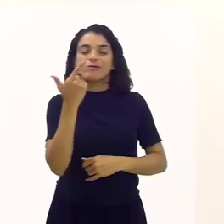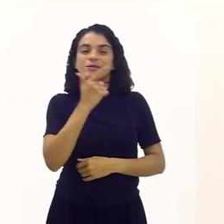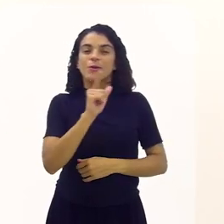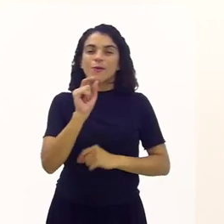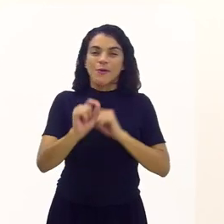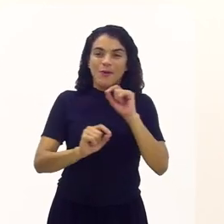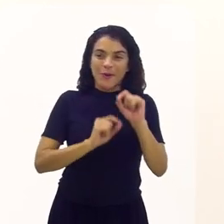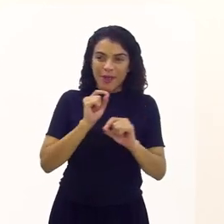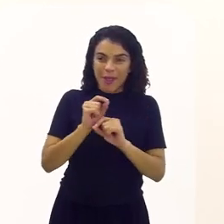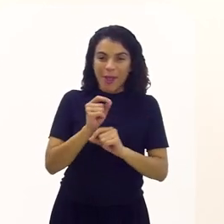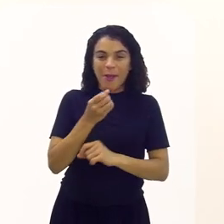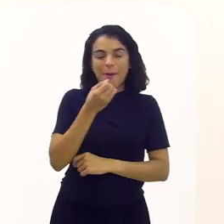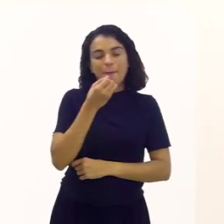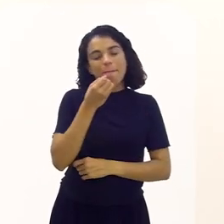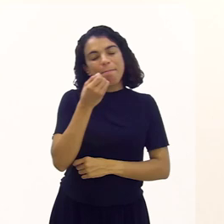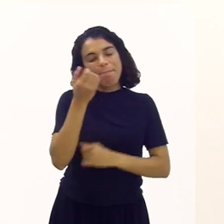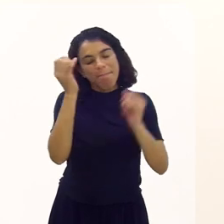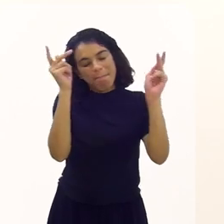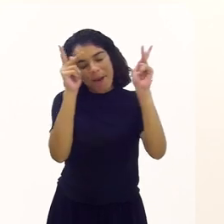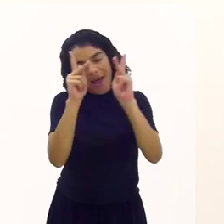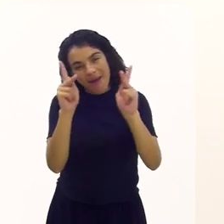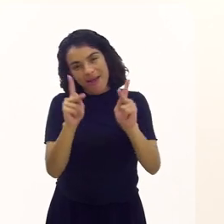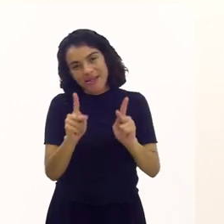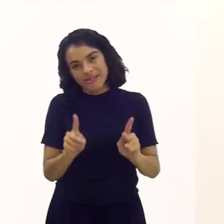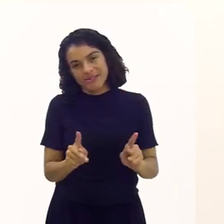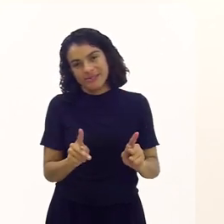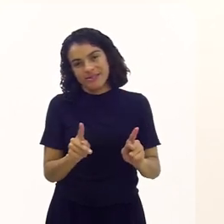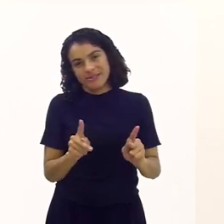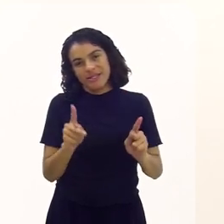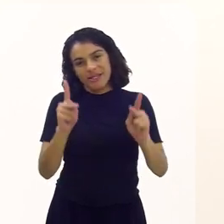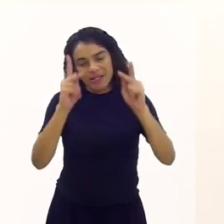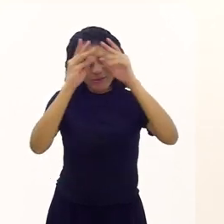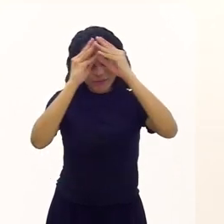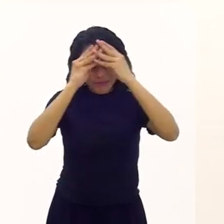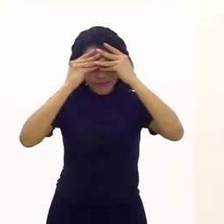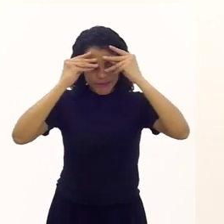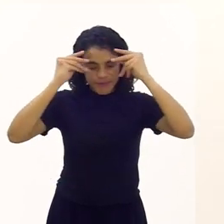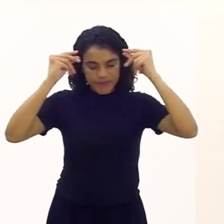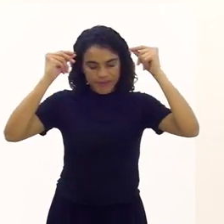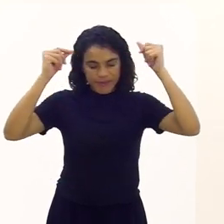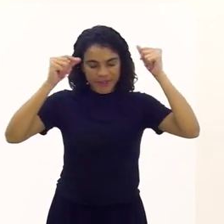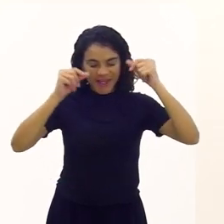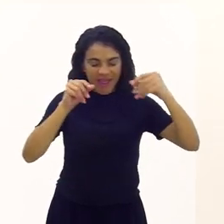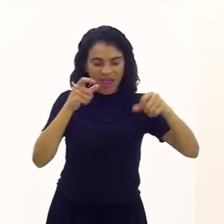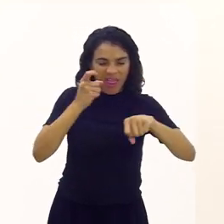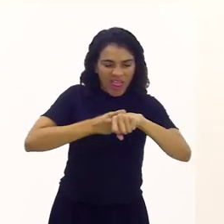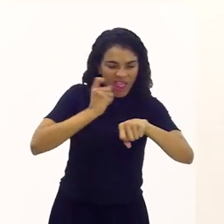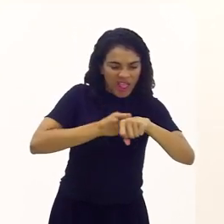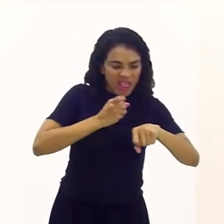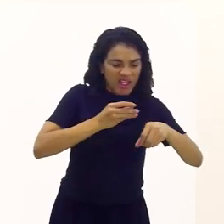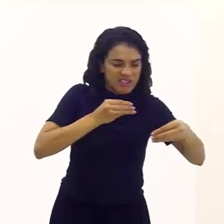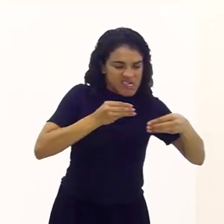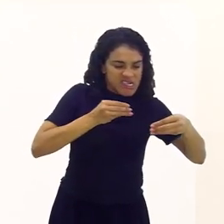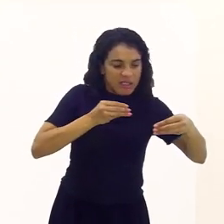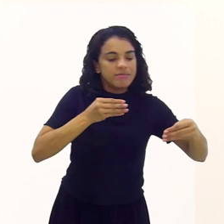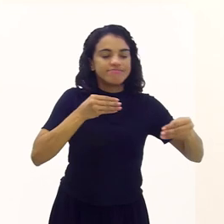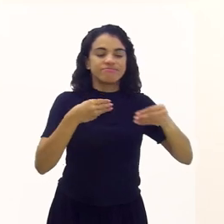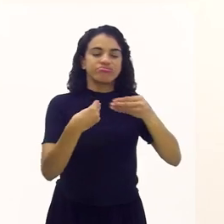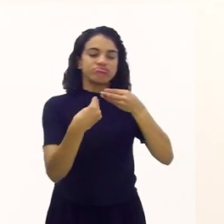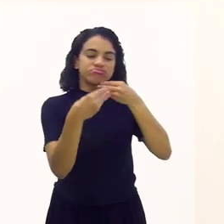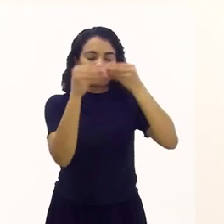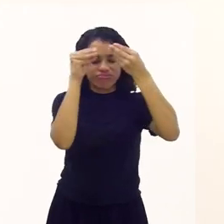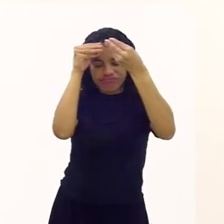gente, enfim, tenha um pouco de paz e possa desconstruir essa intolerância e esse